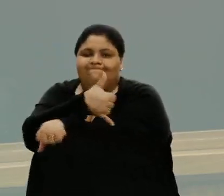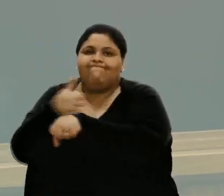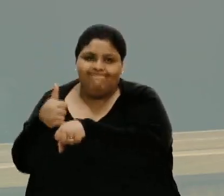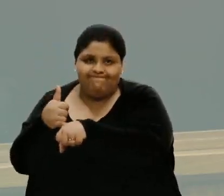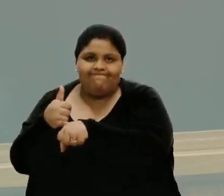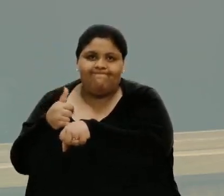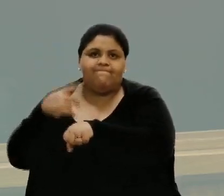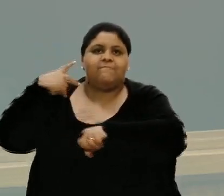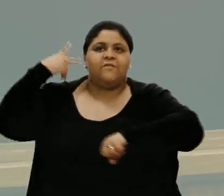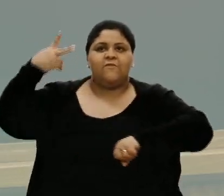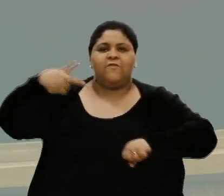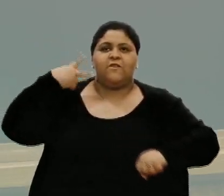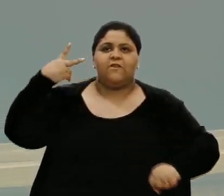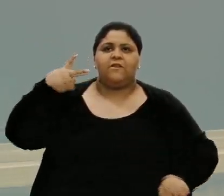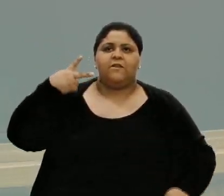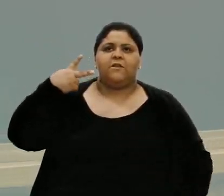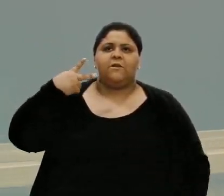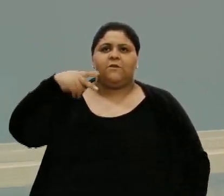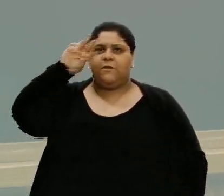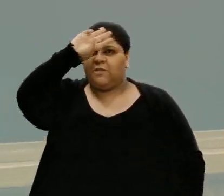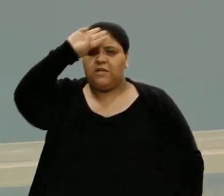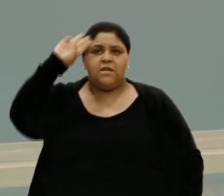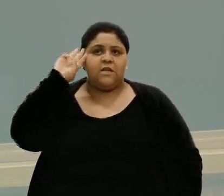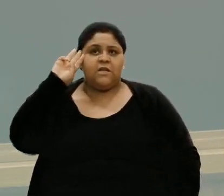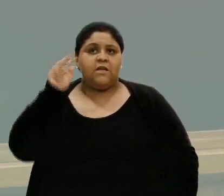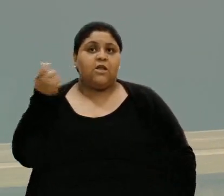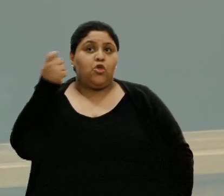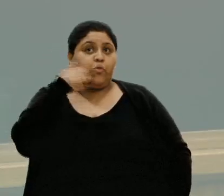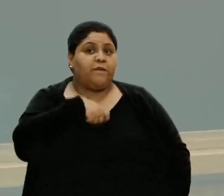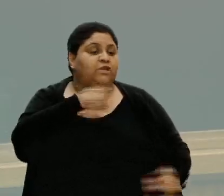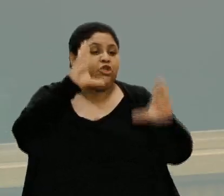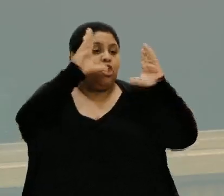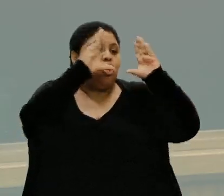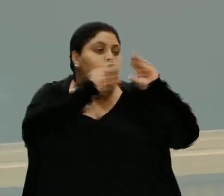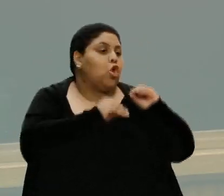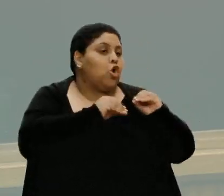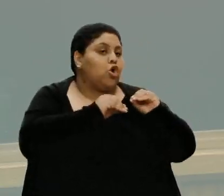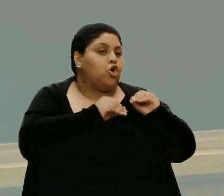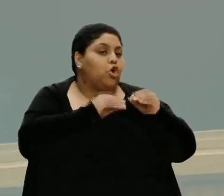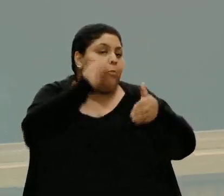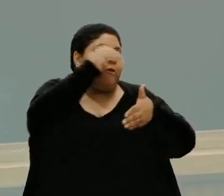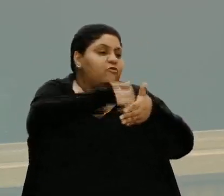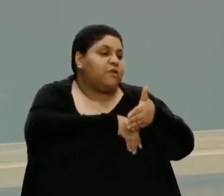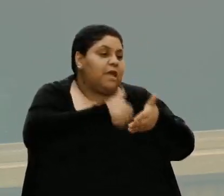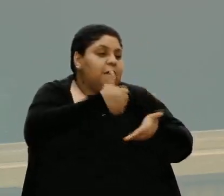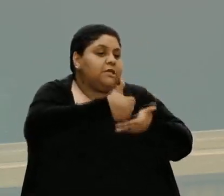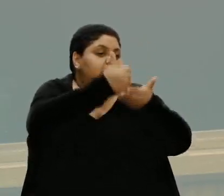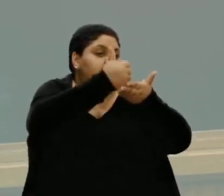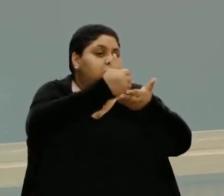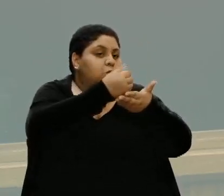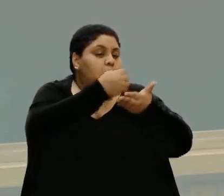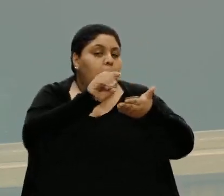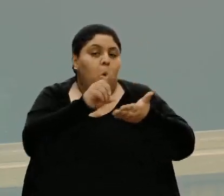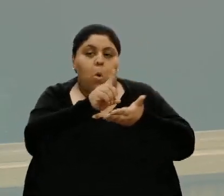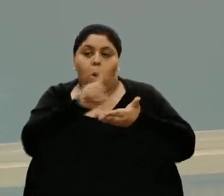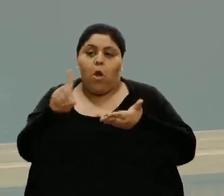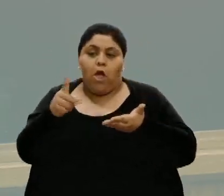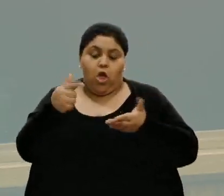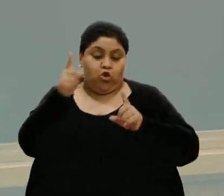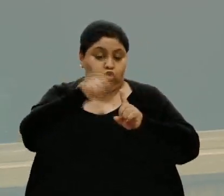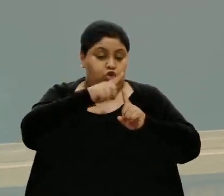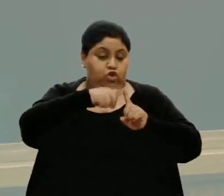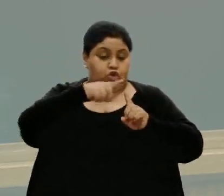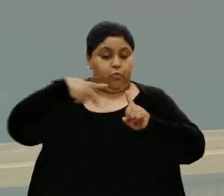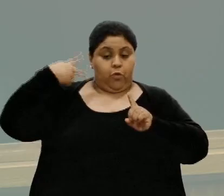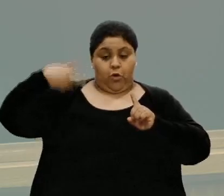vereador, Valim, eu não preciso estar lá de noite para votar a favor ou contra, porque eu não sou esse tipo de vereadora